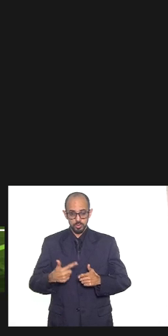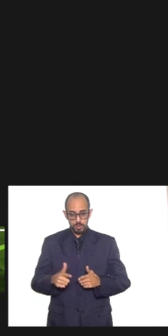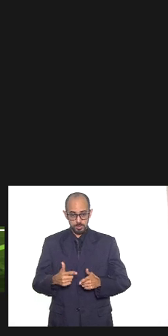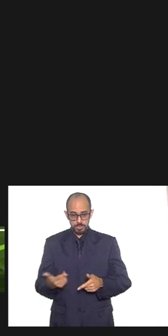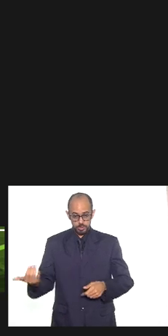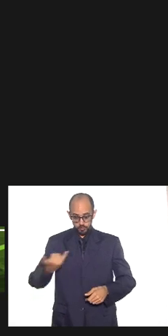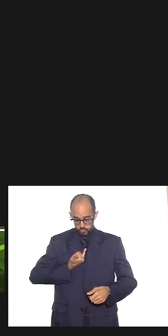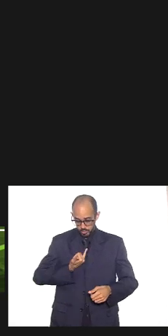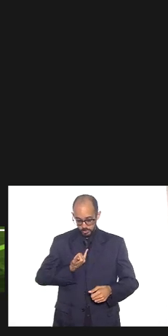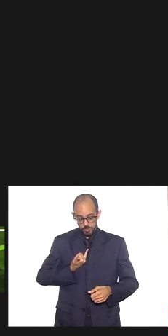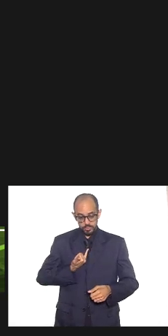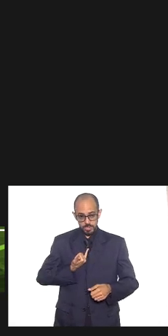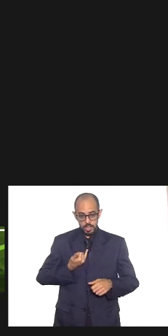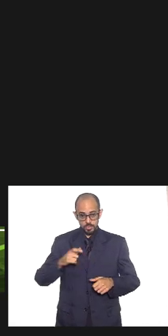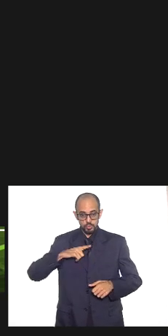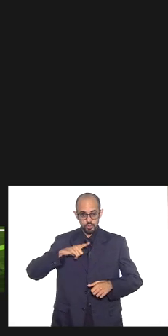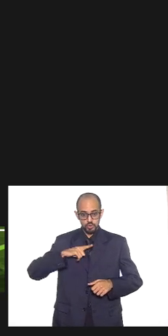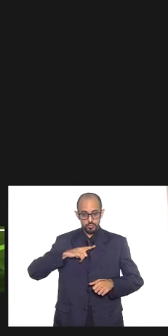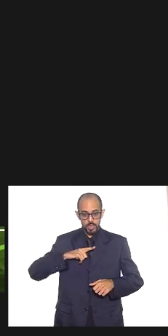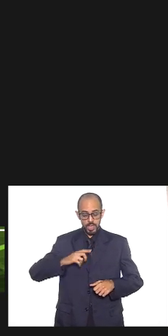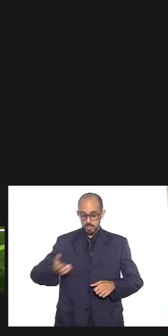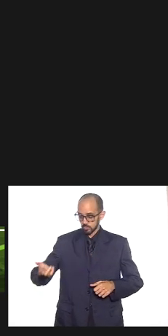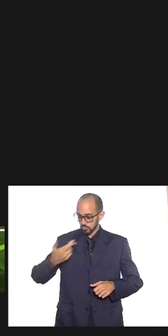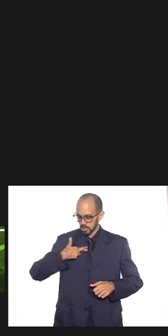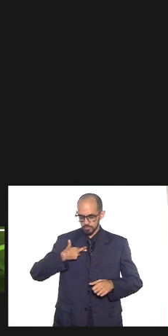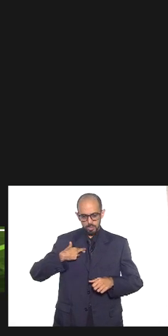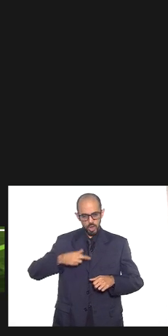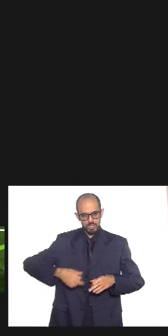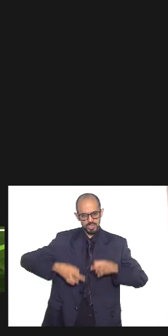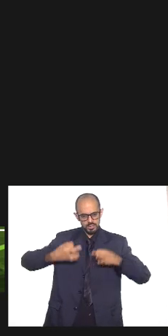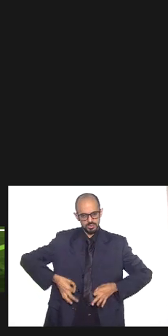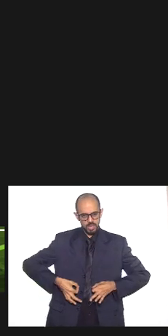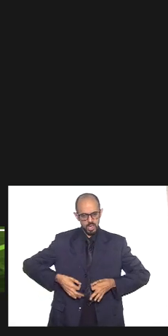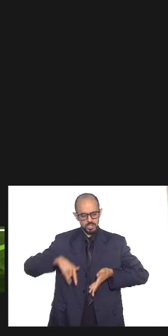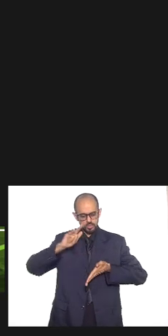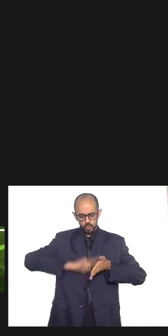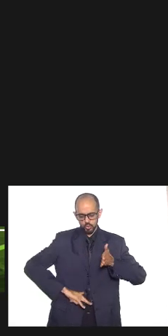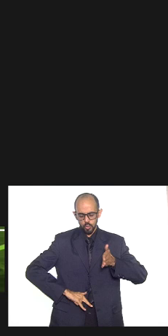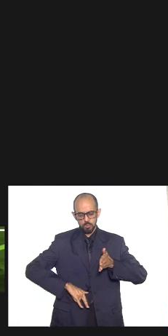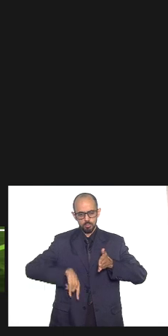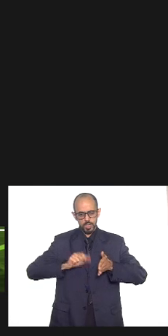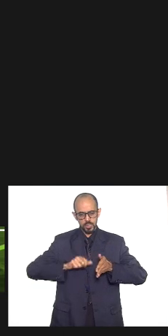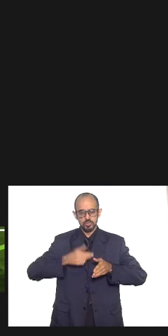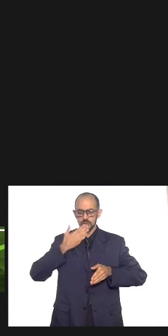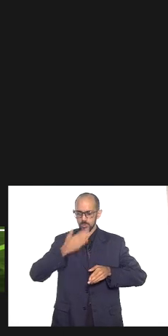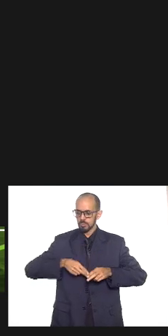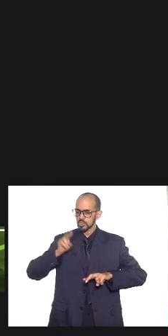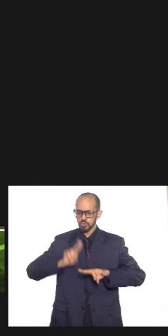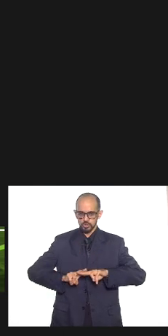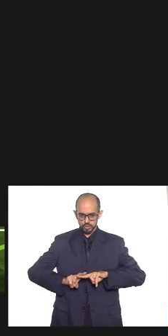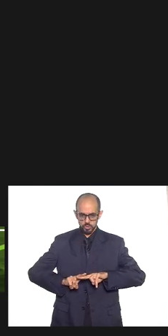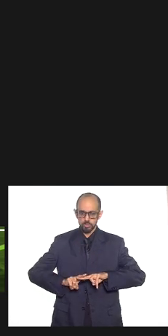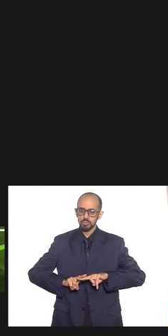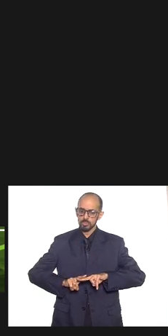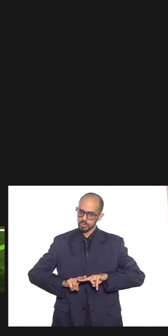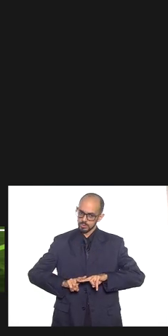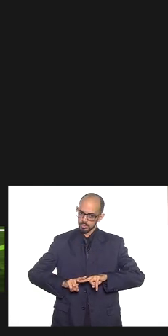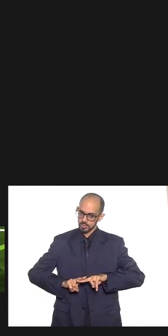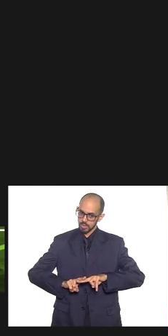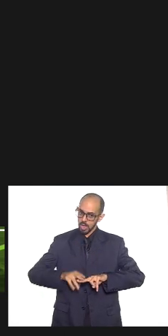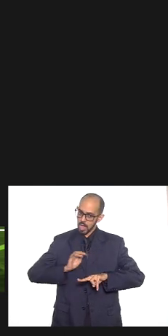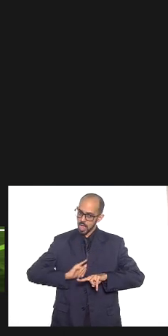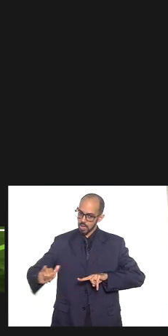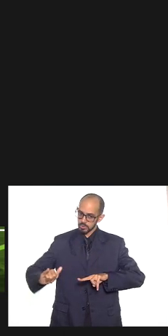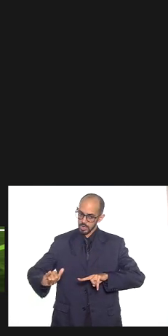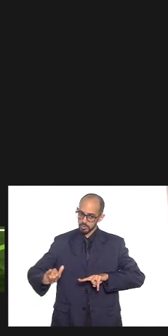tiveram respostas sim objetivas documentadas e inquéritos com mandados de prisão emitidos e que